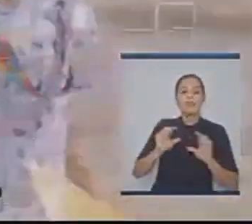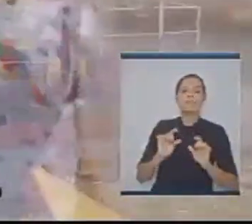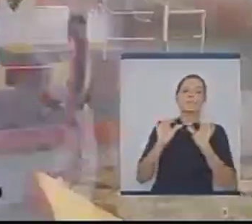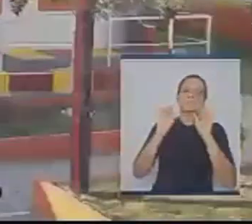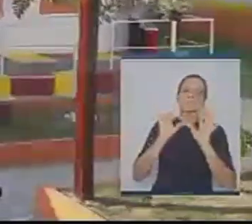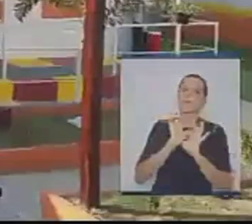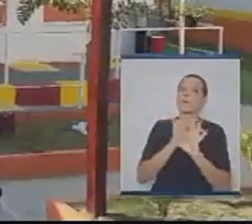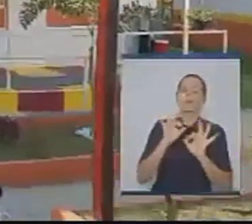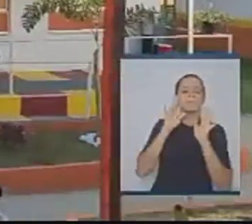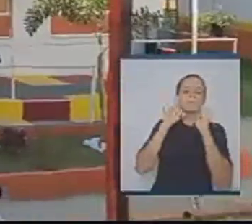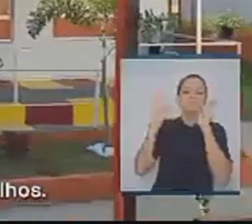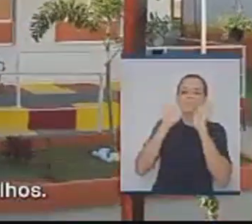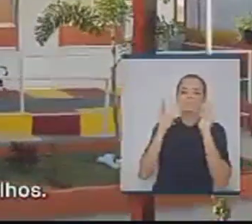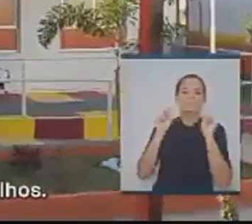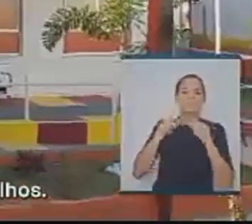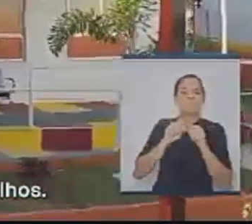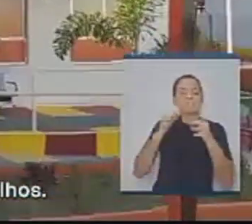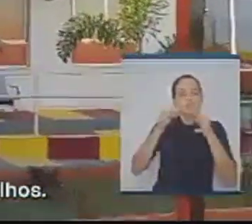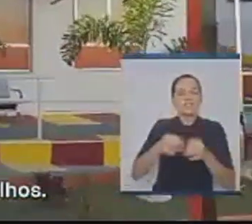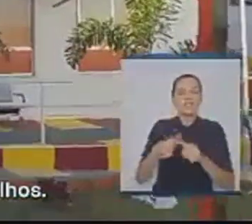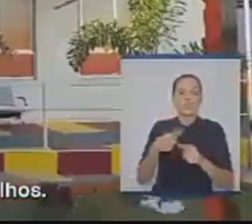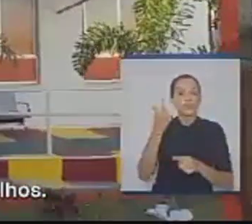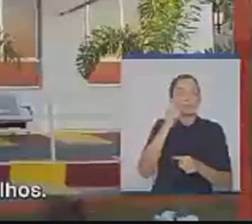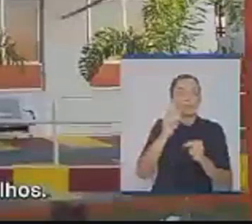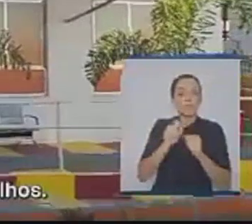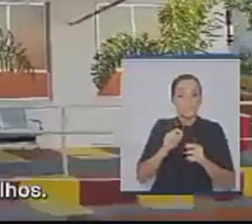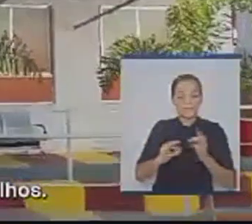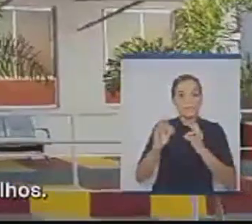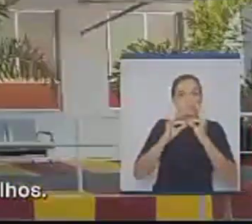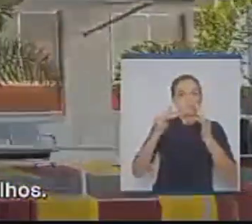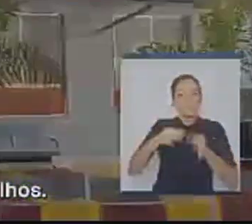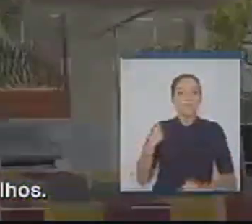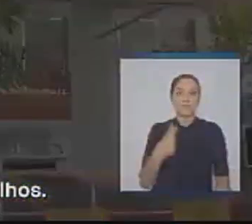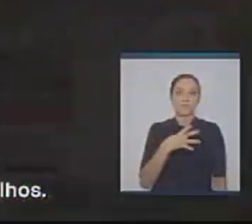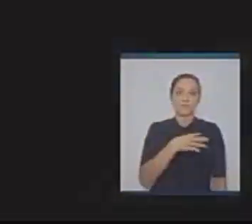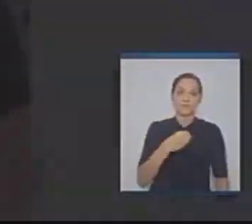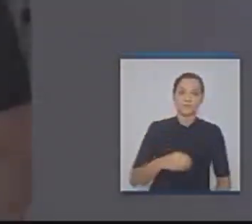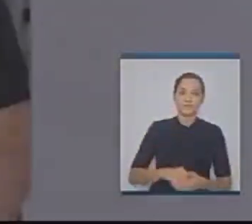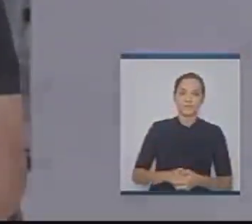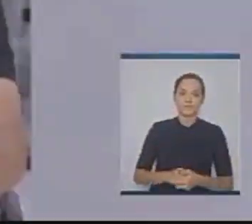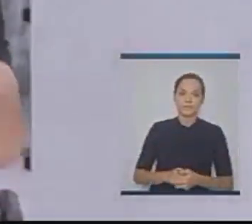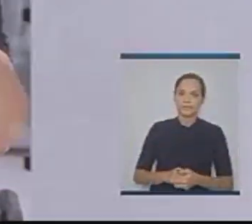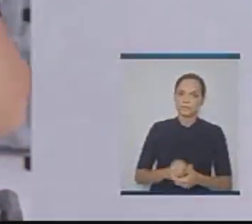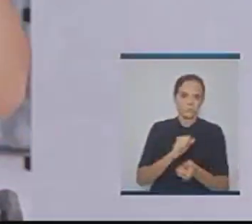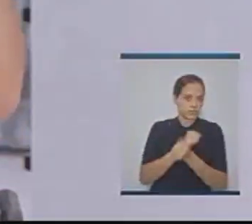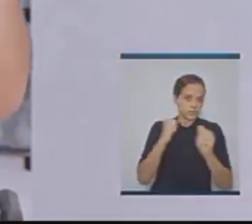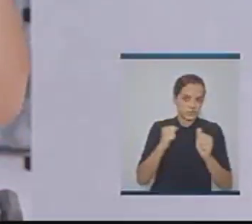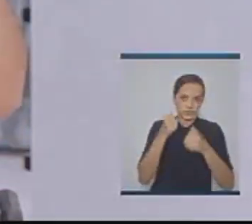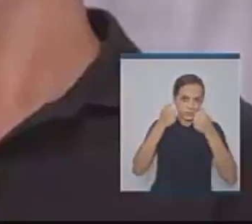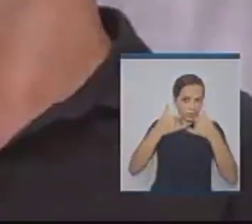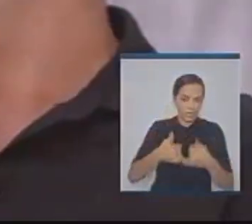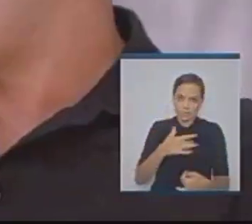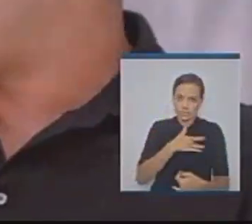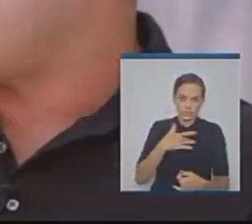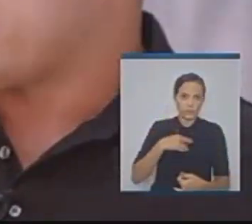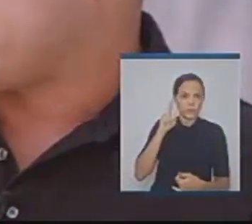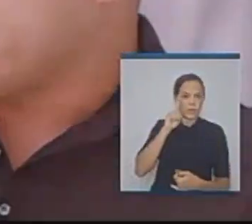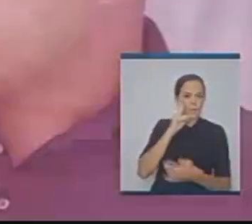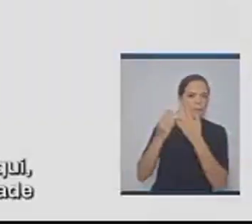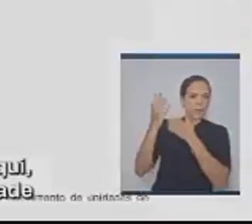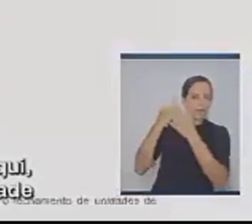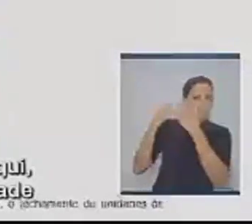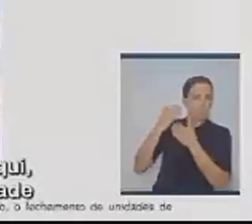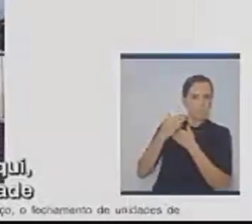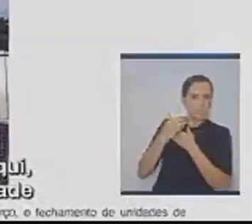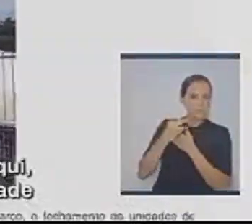E a clínica para a gente foi um sonho. A gente conseguiu trazer o tratamento adequado para os nossos filhos. Não tem como falar de saúde e não lembrar do passado.